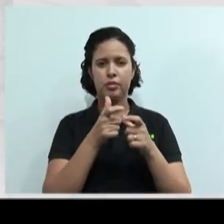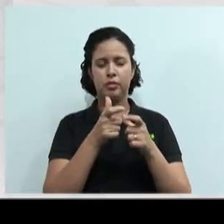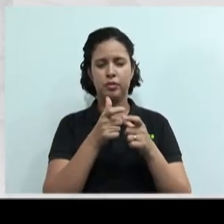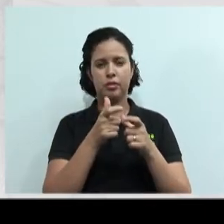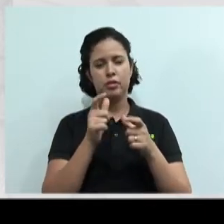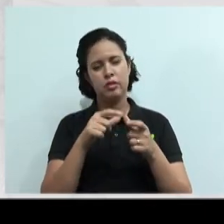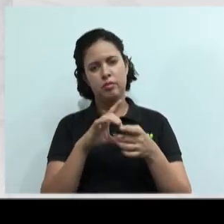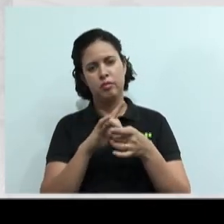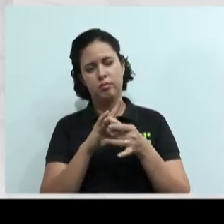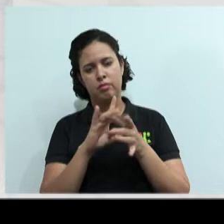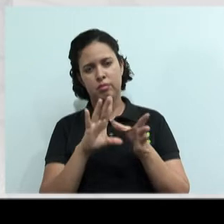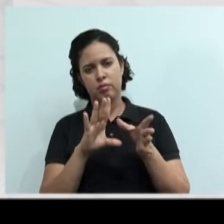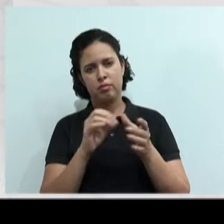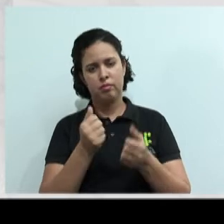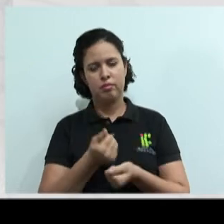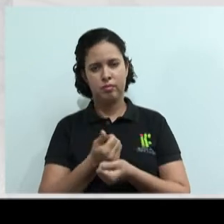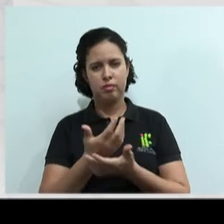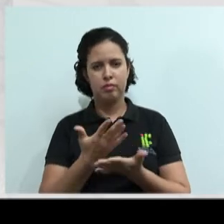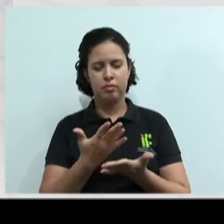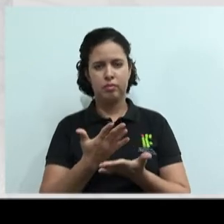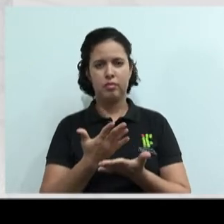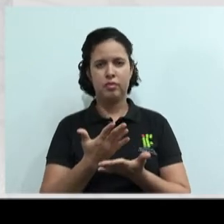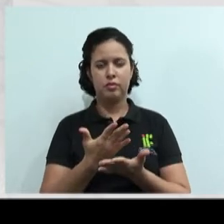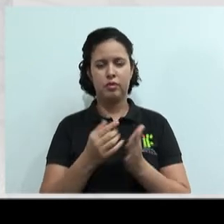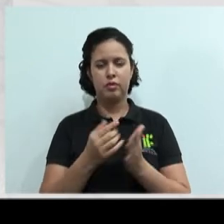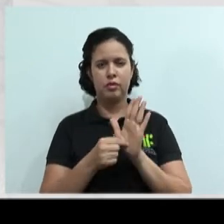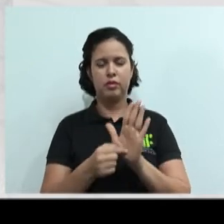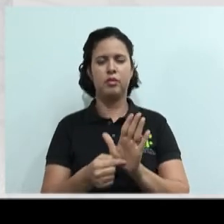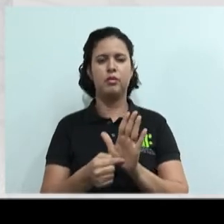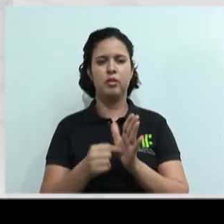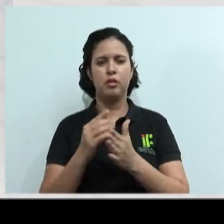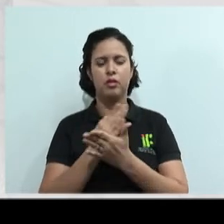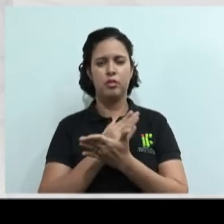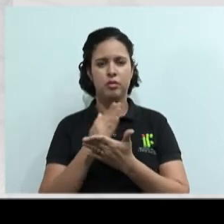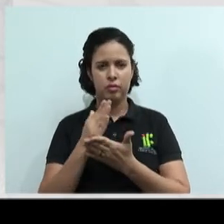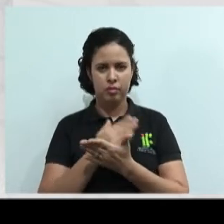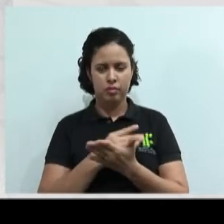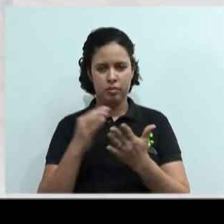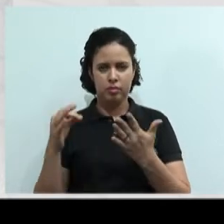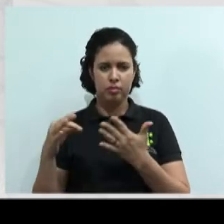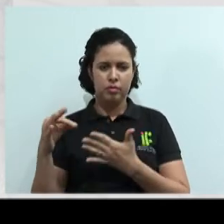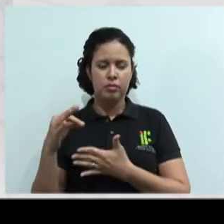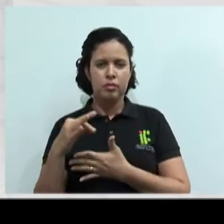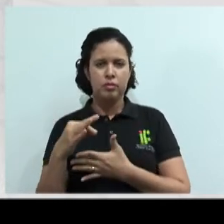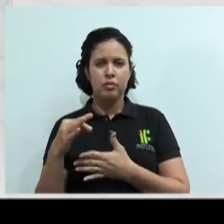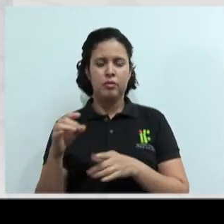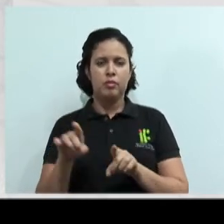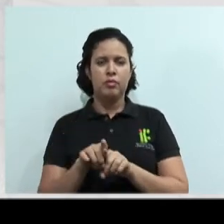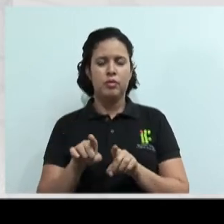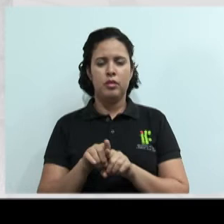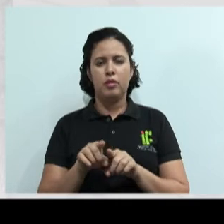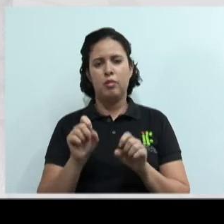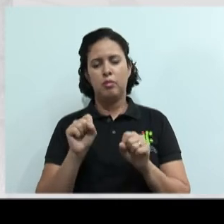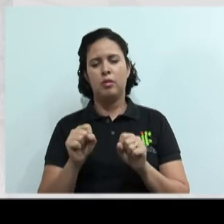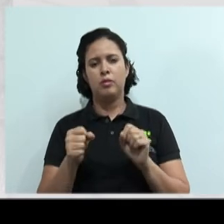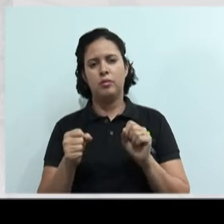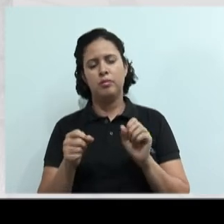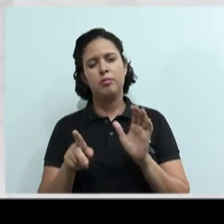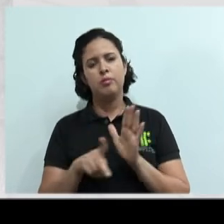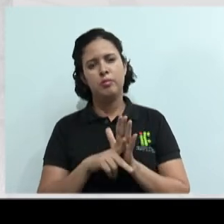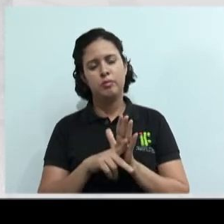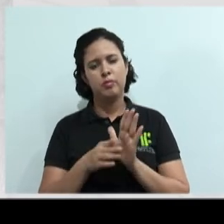para esse tipo de negociador, apresentando, claro, algumas alternativas. E você também pode propor algumas soluções